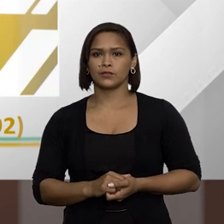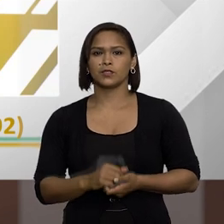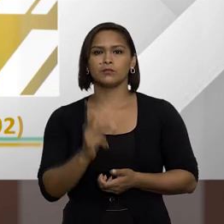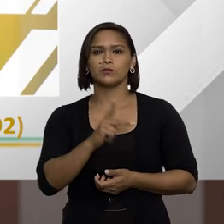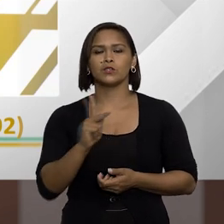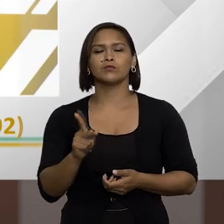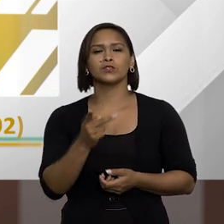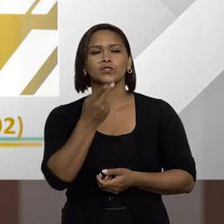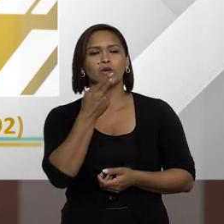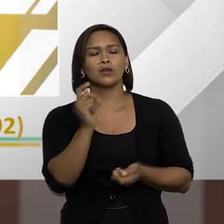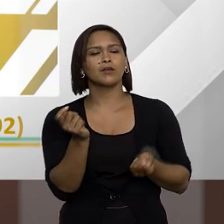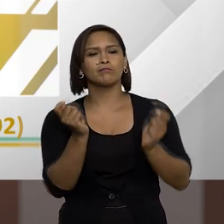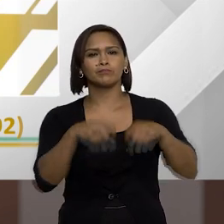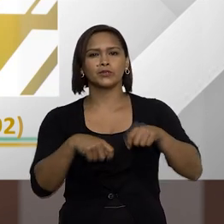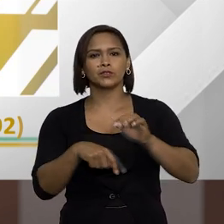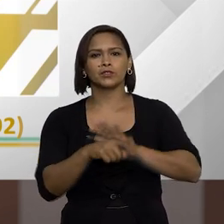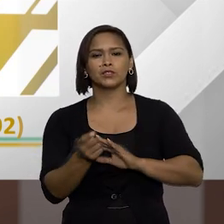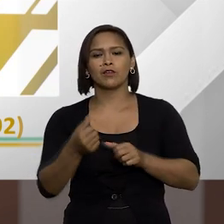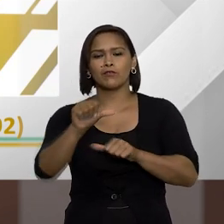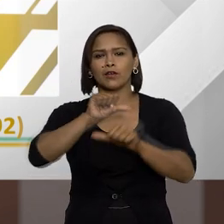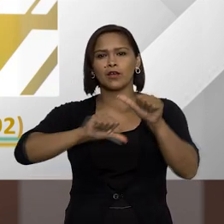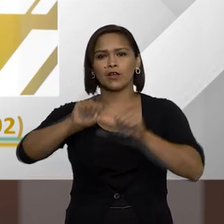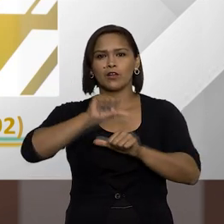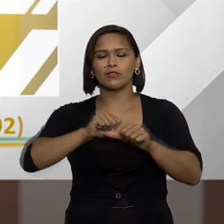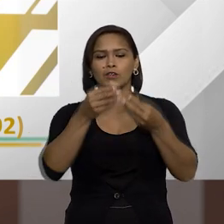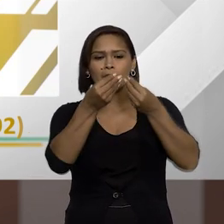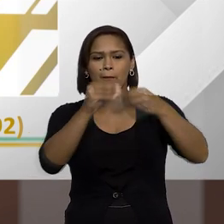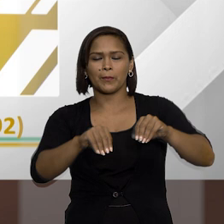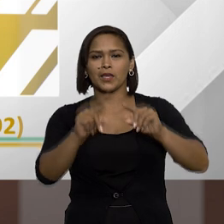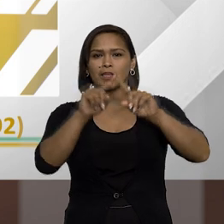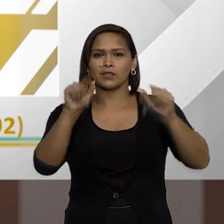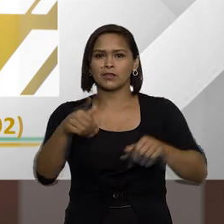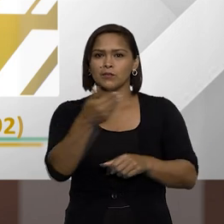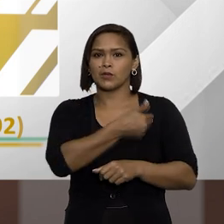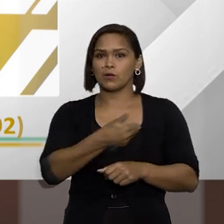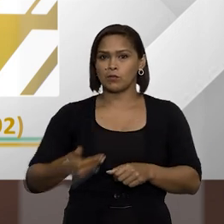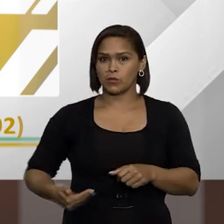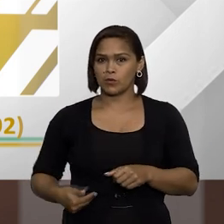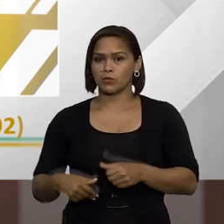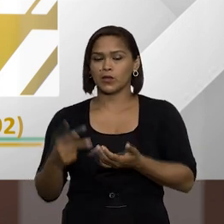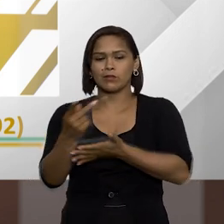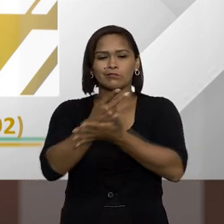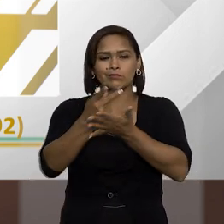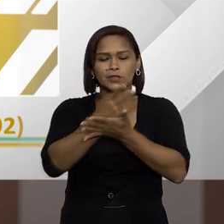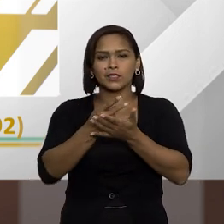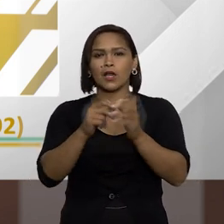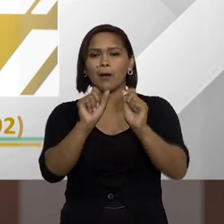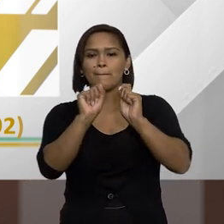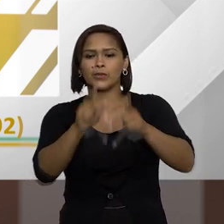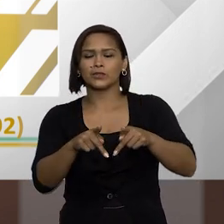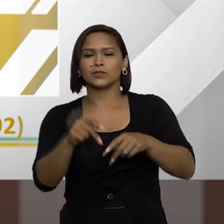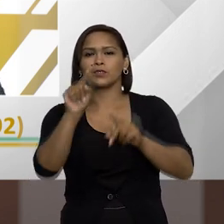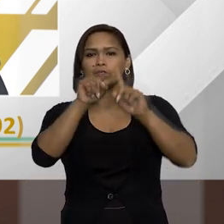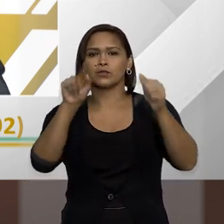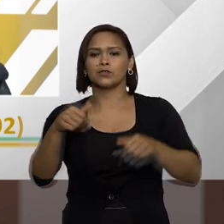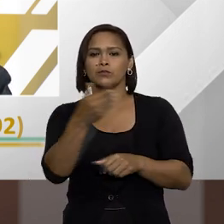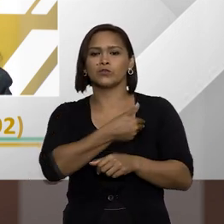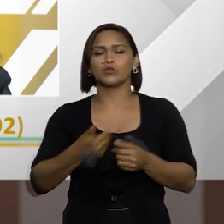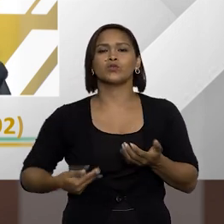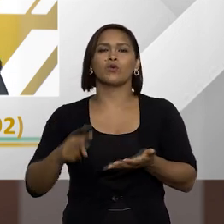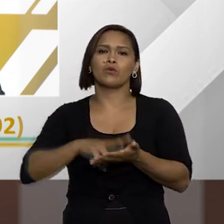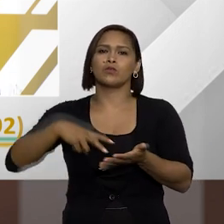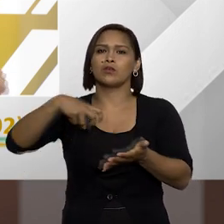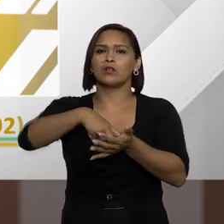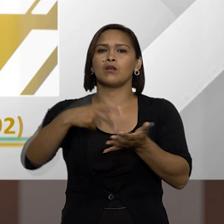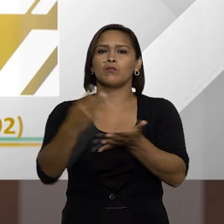professor Daudi e é possível a conversão da perda da função pública em cassação de aposentadoria de servidor condenado